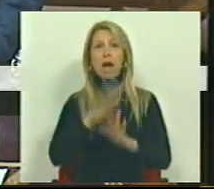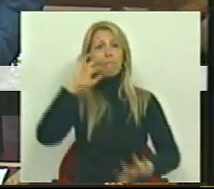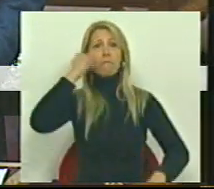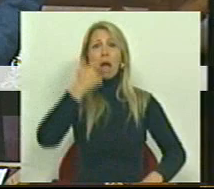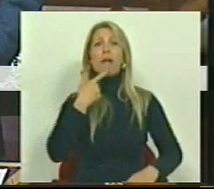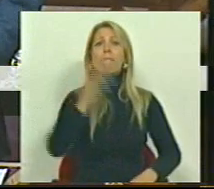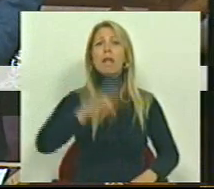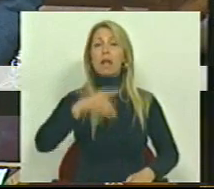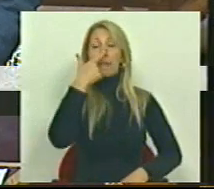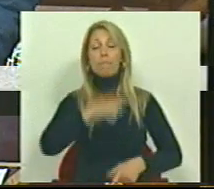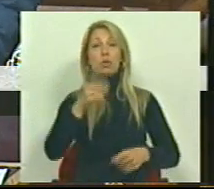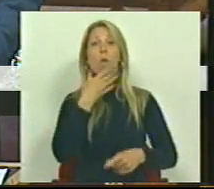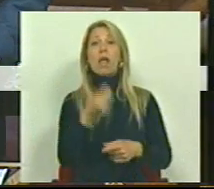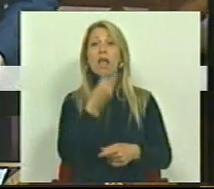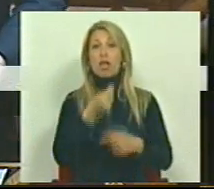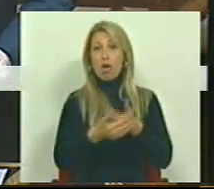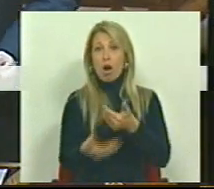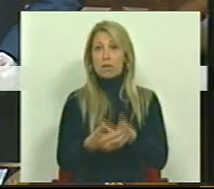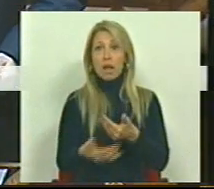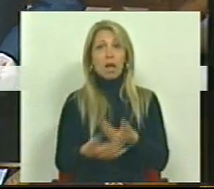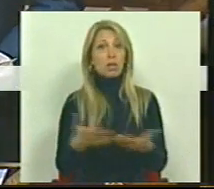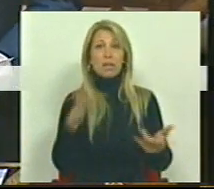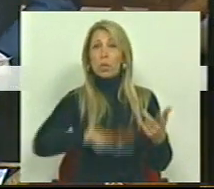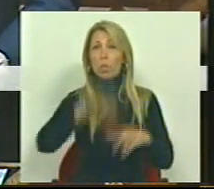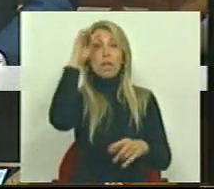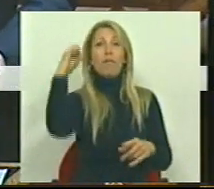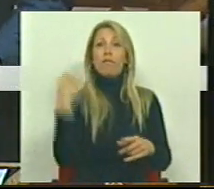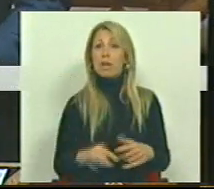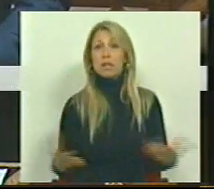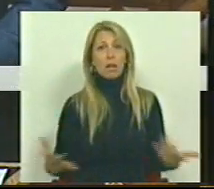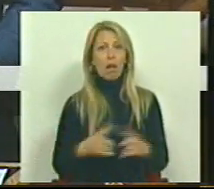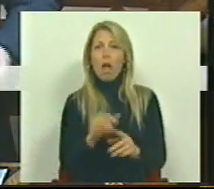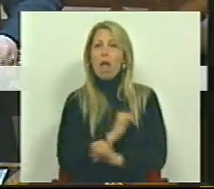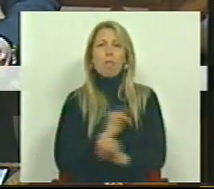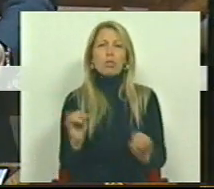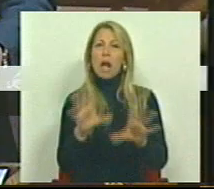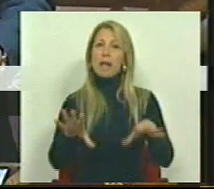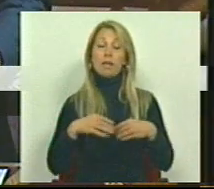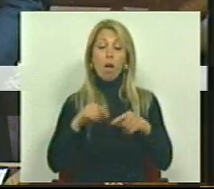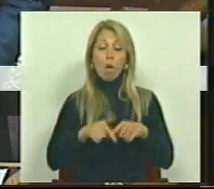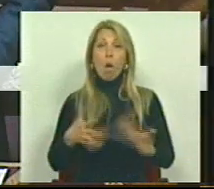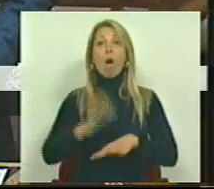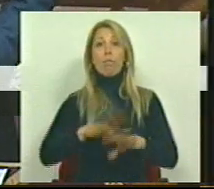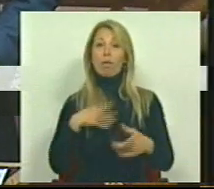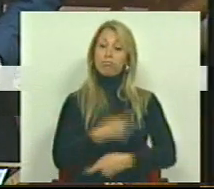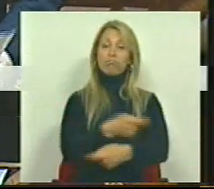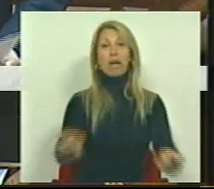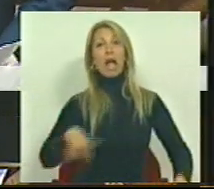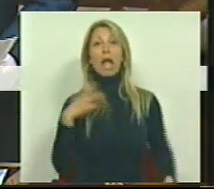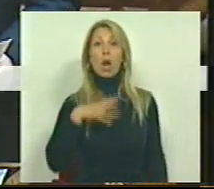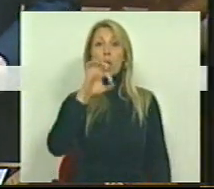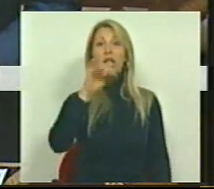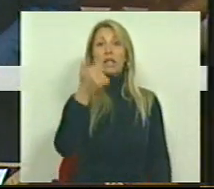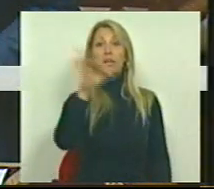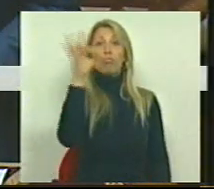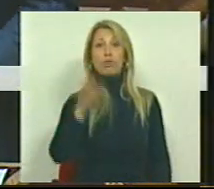muito difícil, de grandes dificuldades, que é verdadeiramente inaceitável. Hoje, fruto da distribuição da riqueza, mais de 85% dos